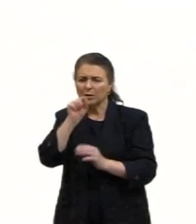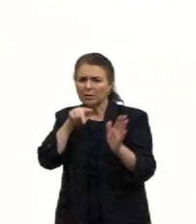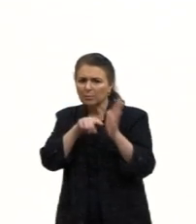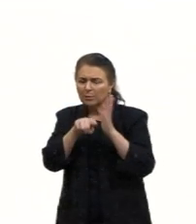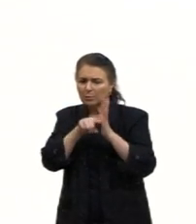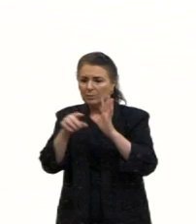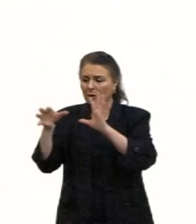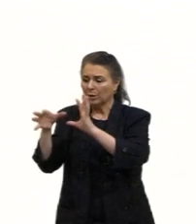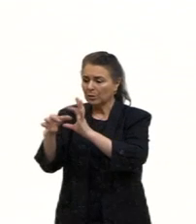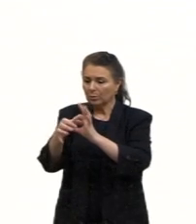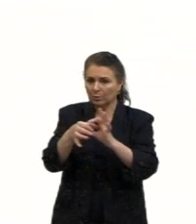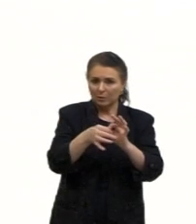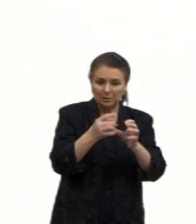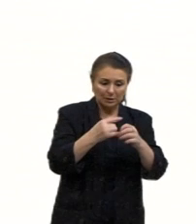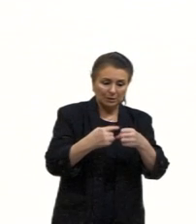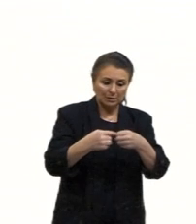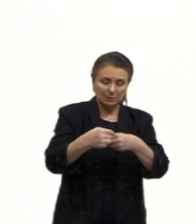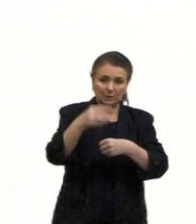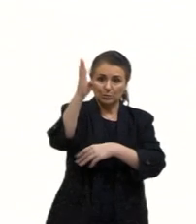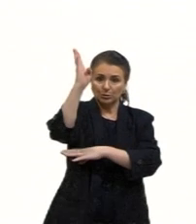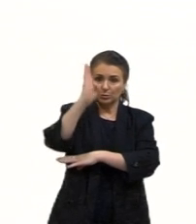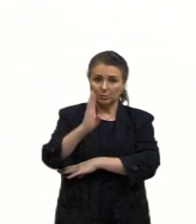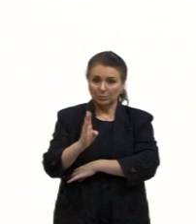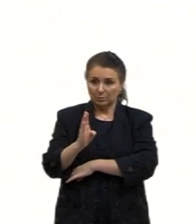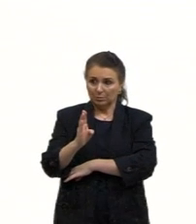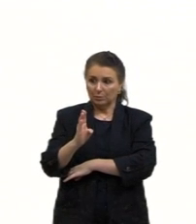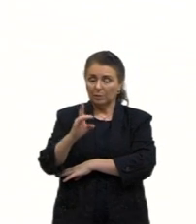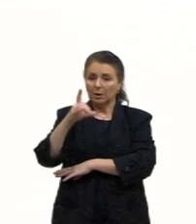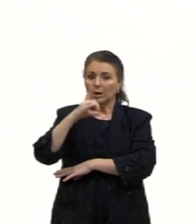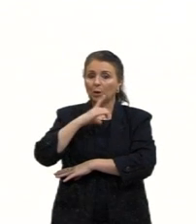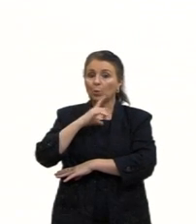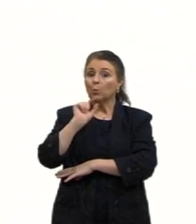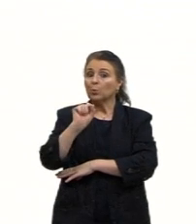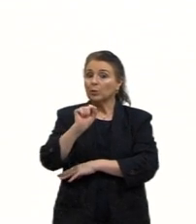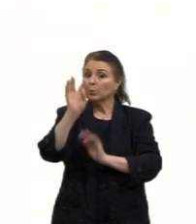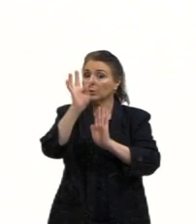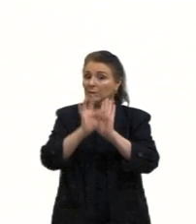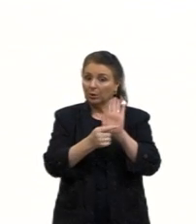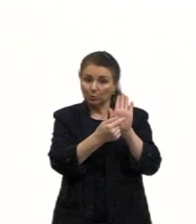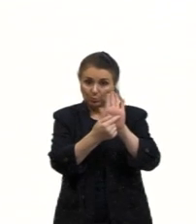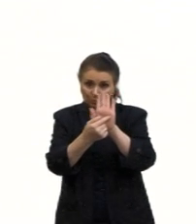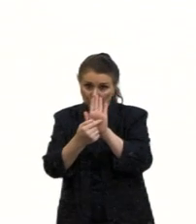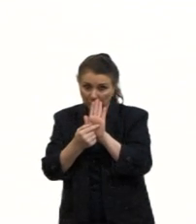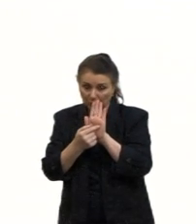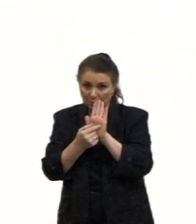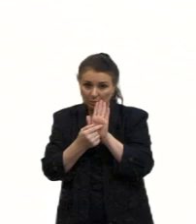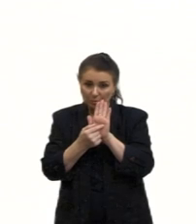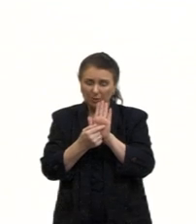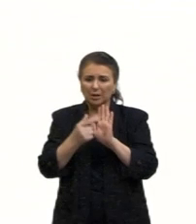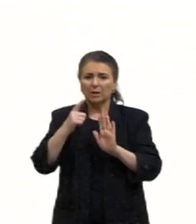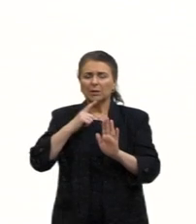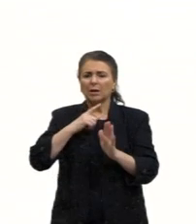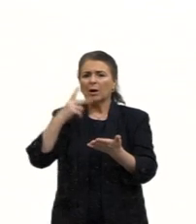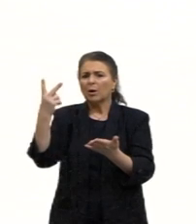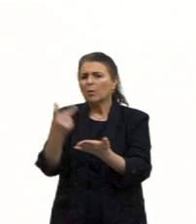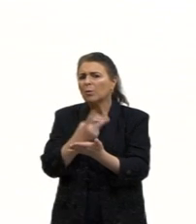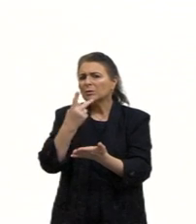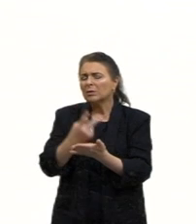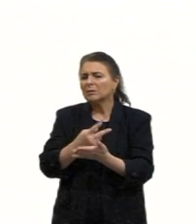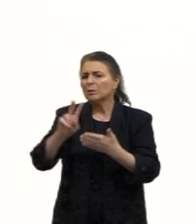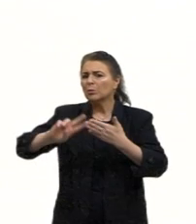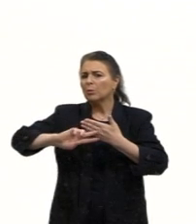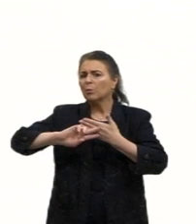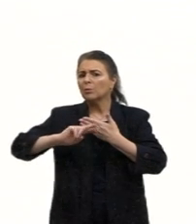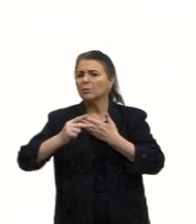contexto das grandes cidades brasileiras, a situação apresentada no texto vem ocorrendo como consequência da